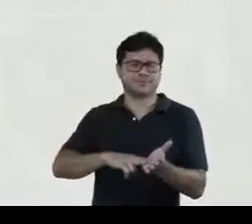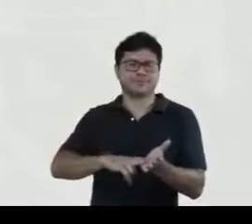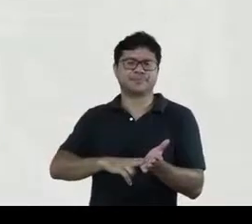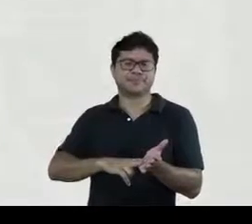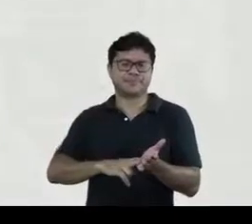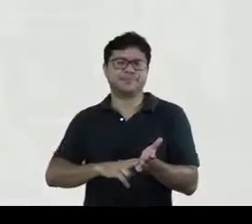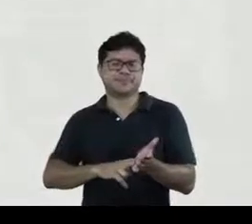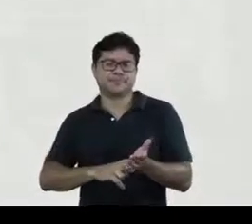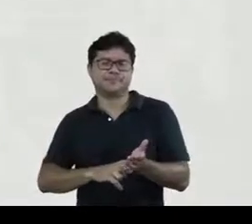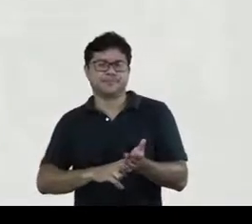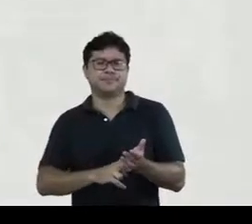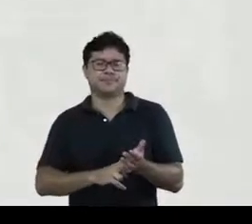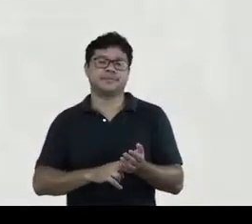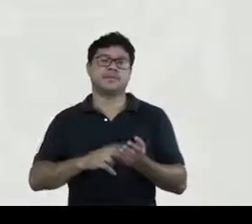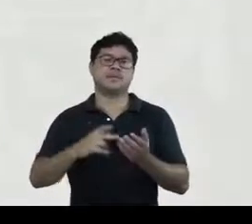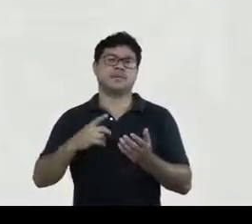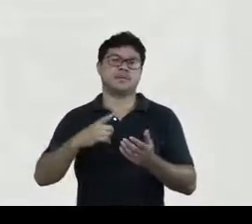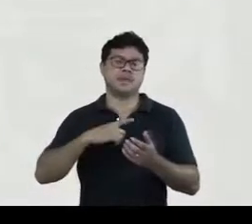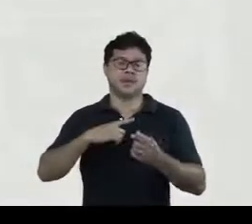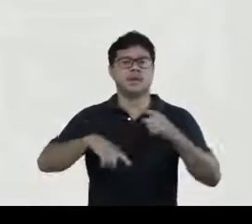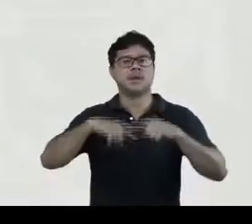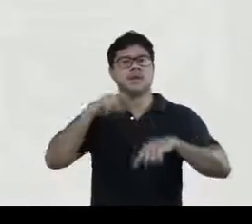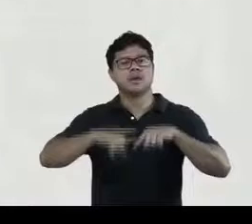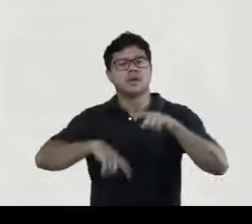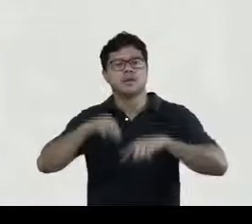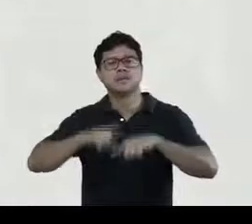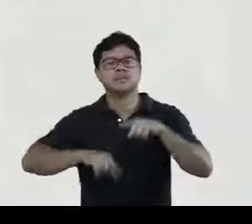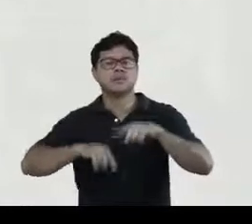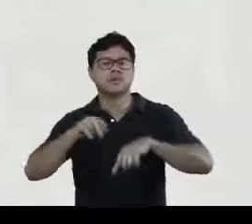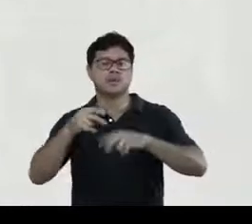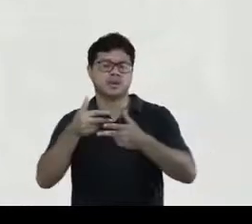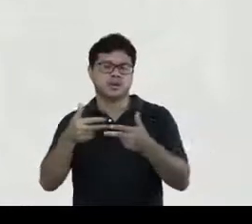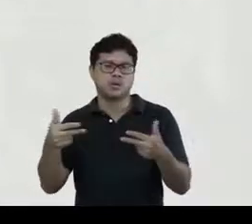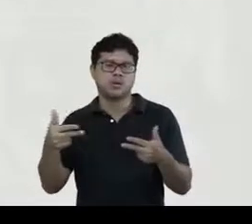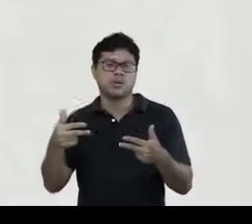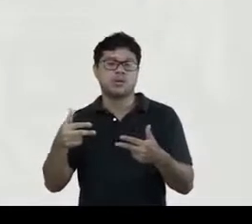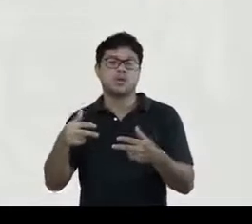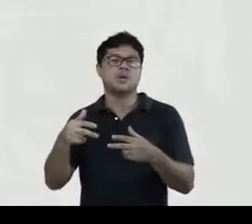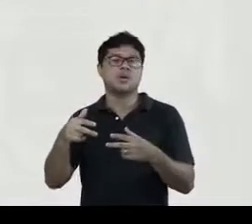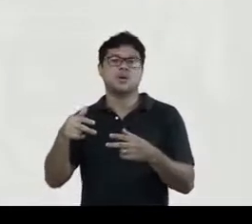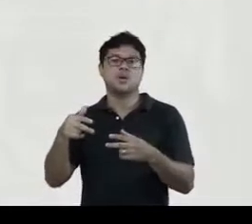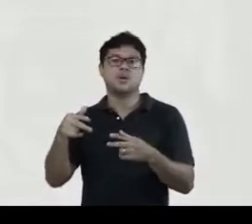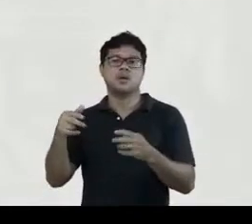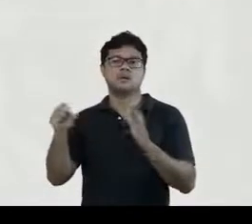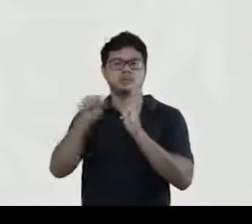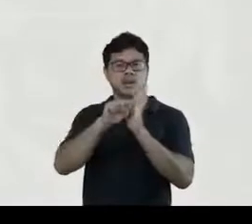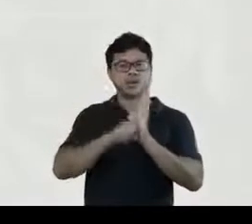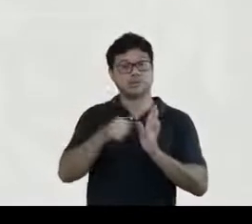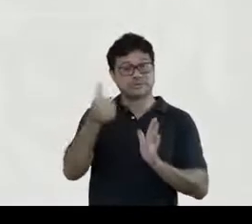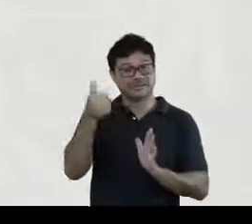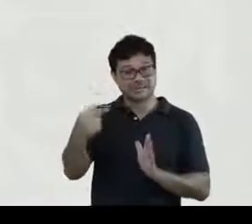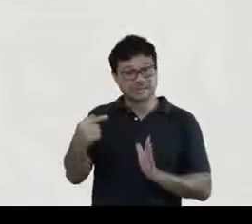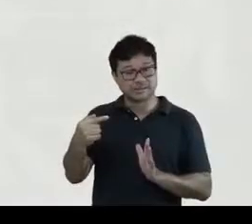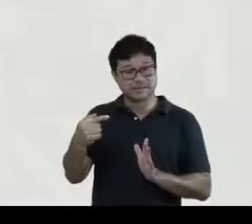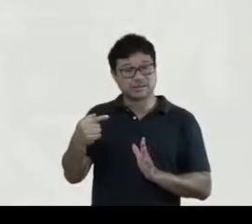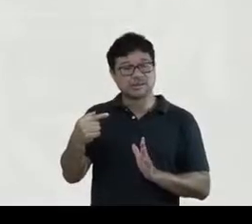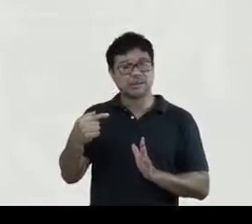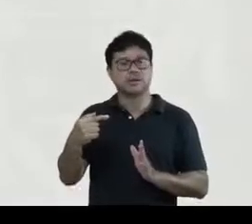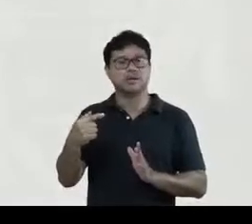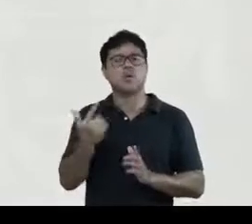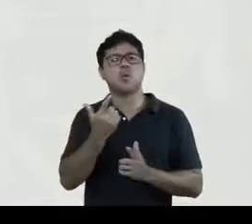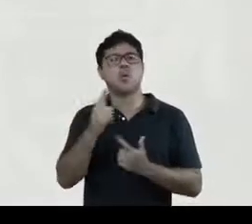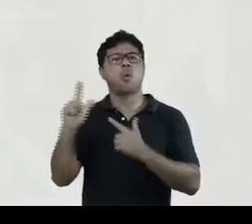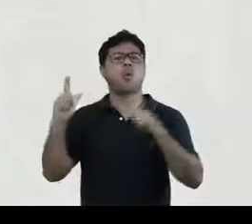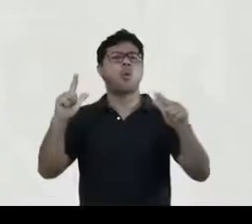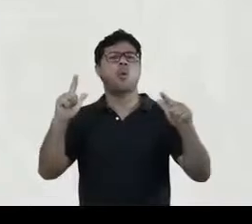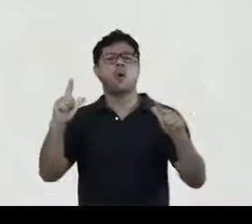material de Riffaut, que tem no século o resto para de muito boas intenções, mas é muito malvada